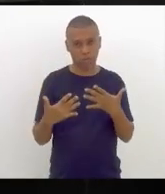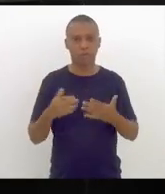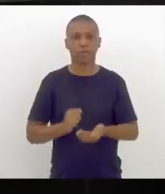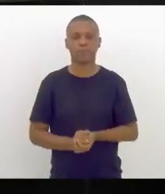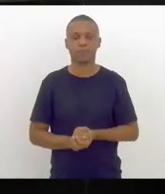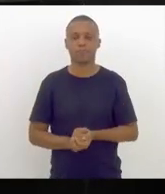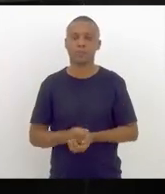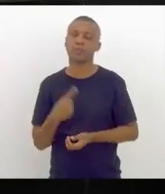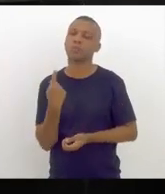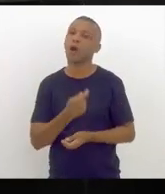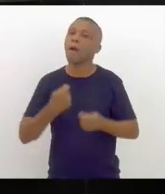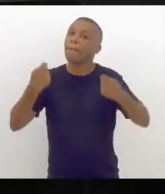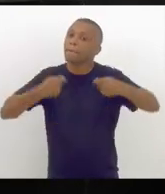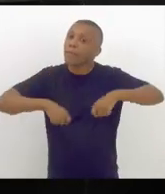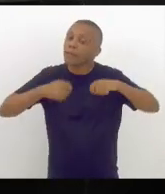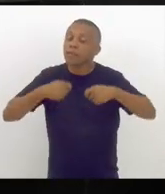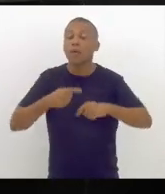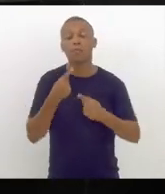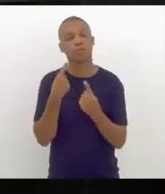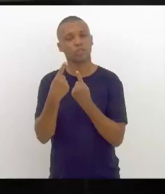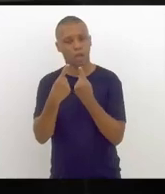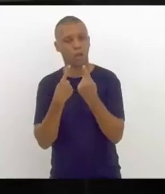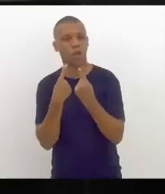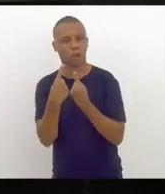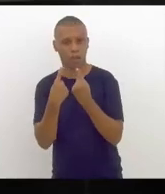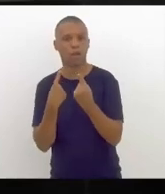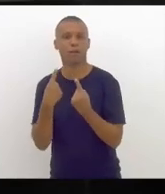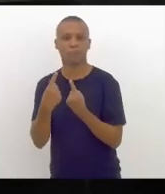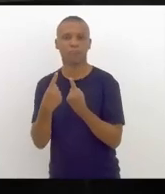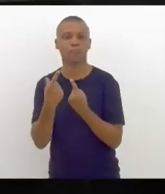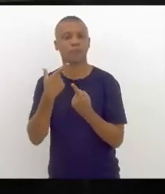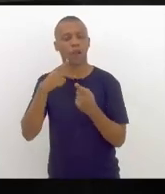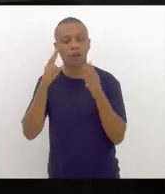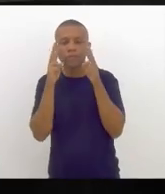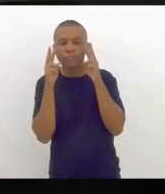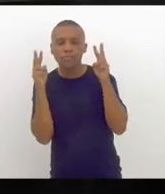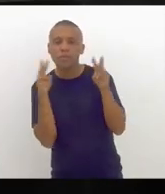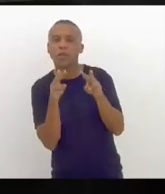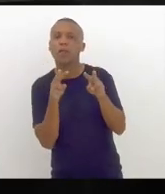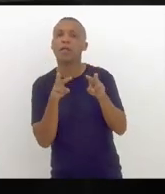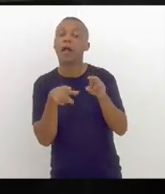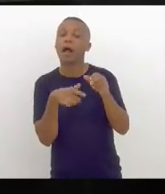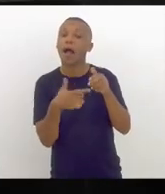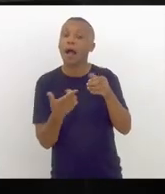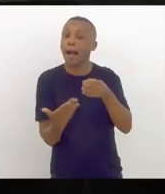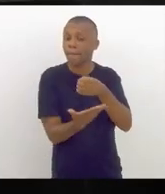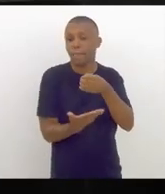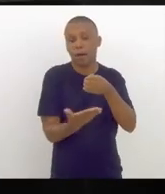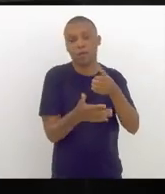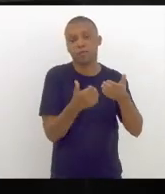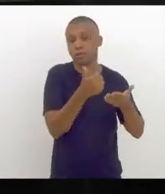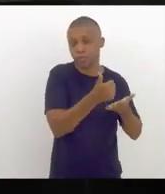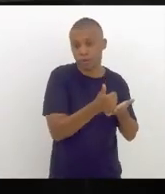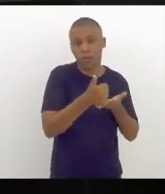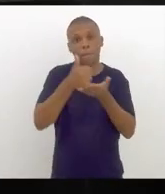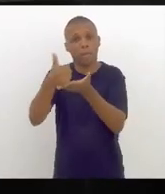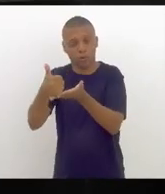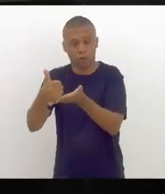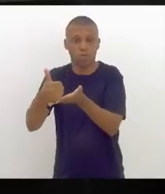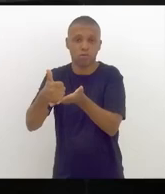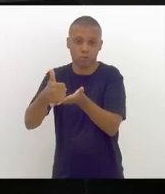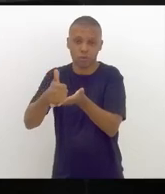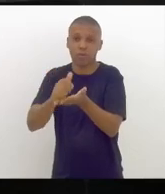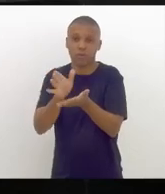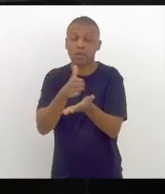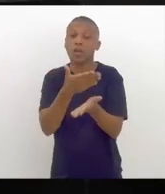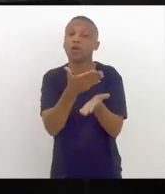necessidade de diálogo, considerando a base de apoio que restou